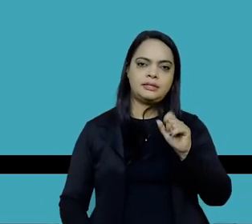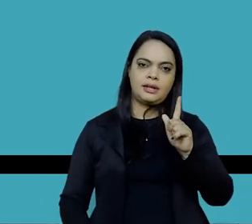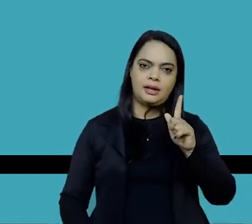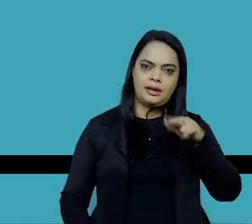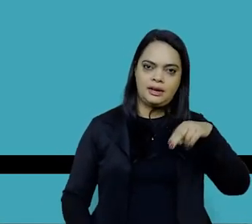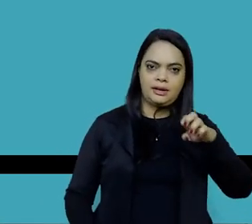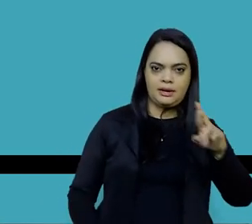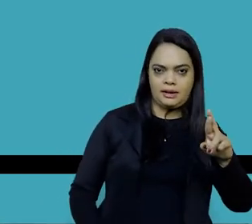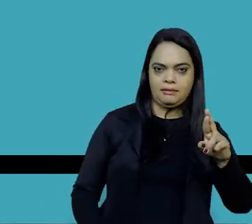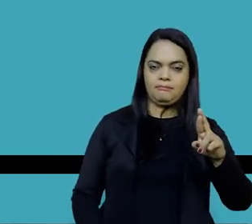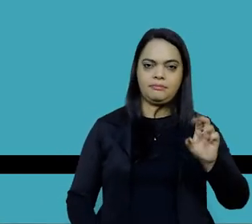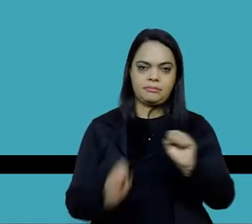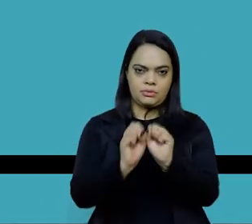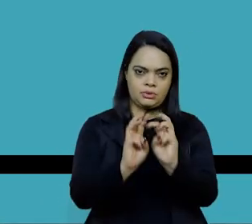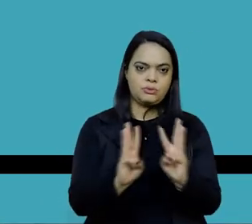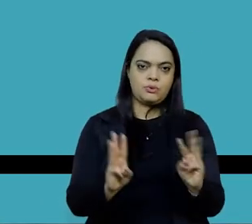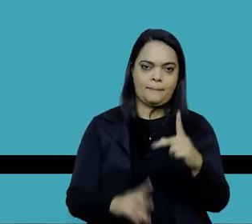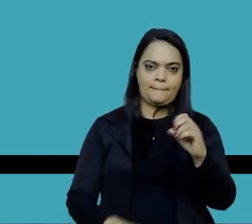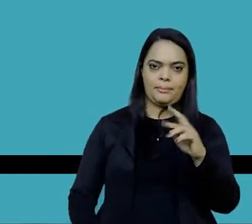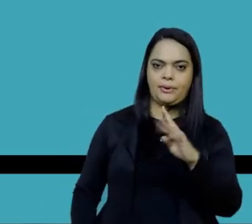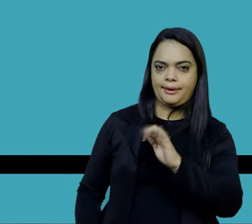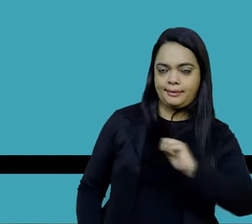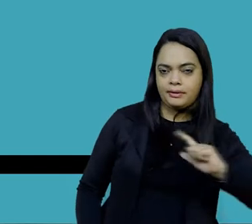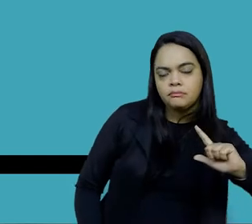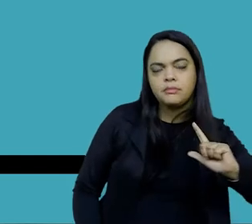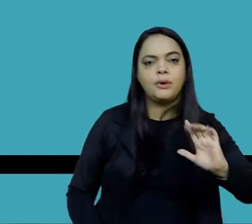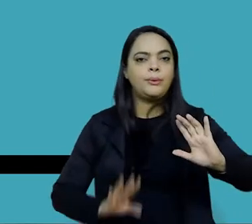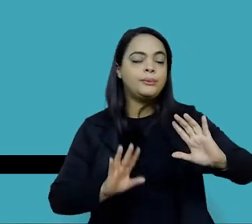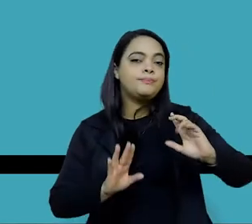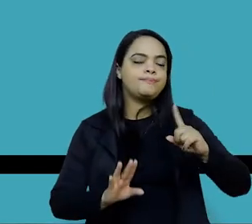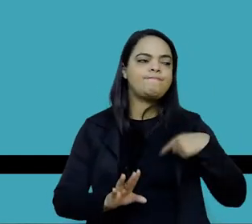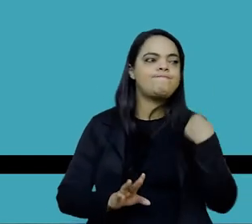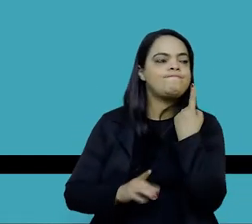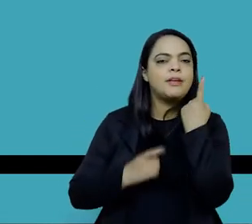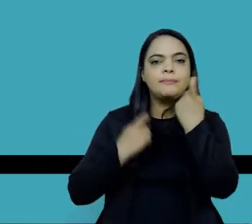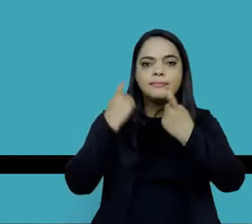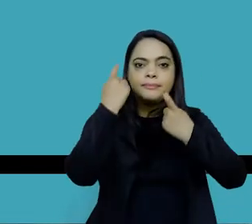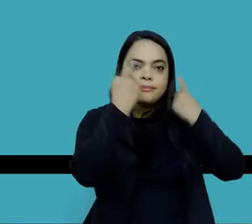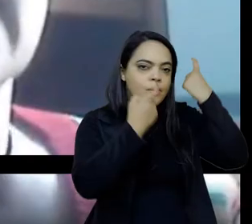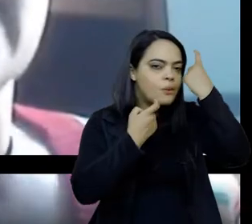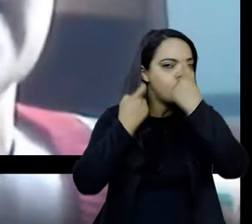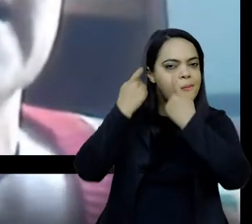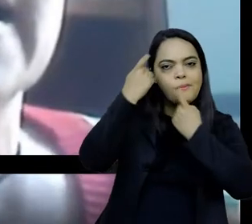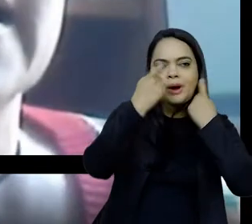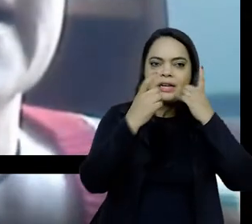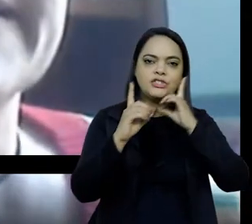que é o seguinte, a nossa grande preocupação em manter esse diálogo